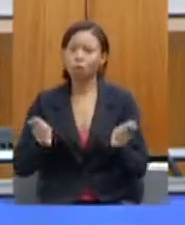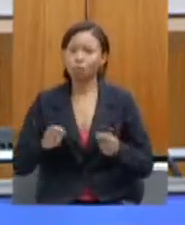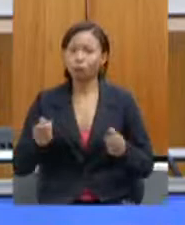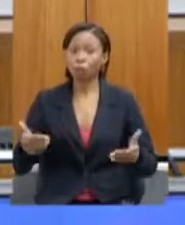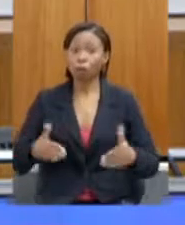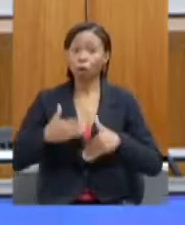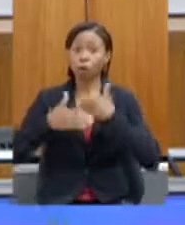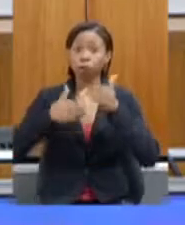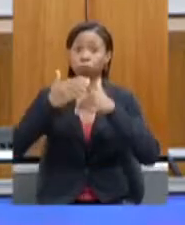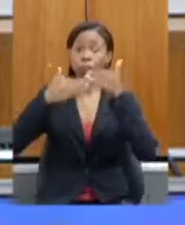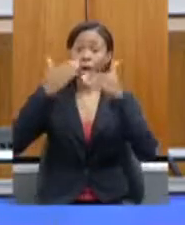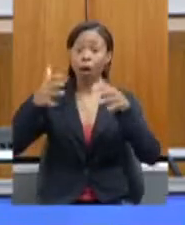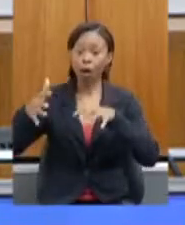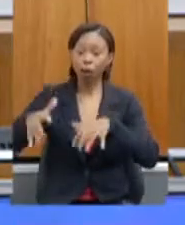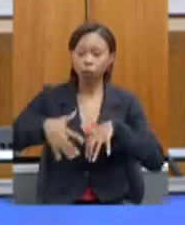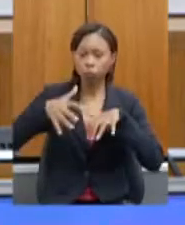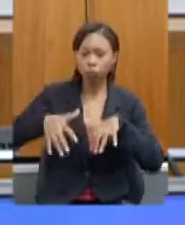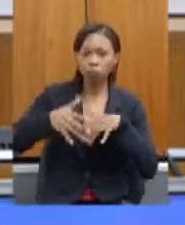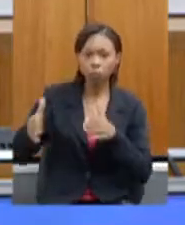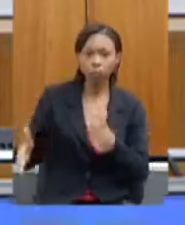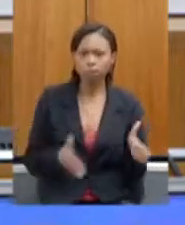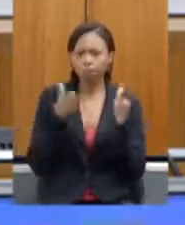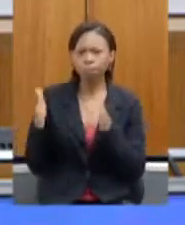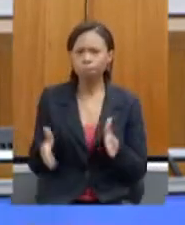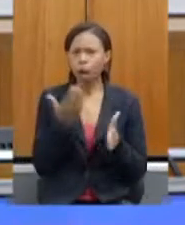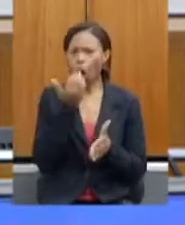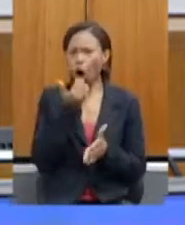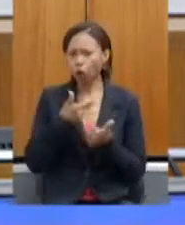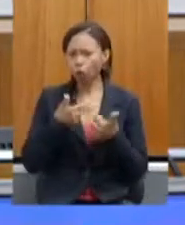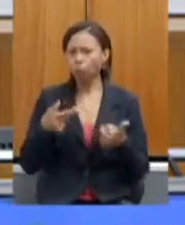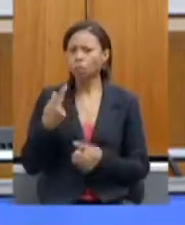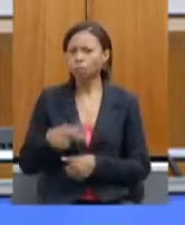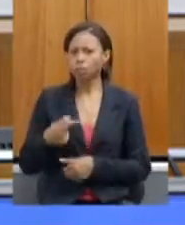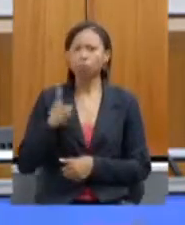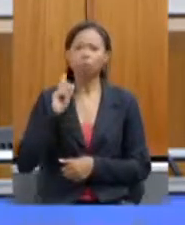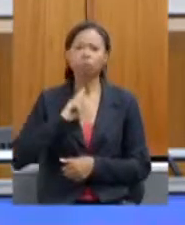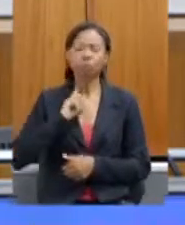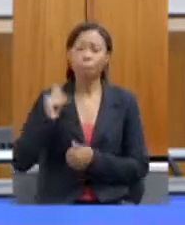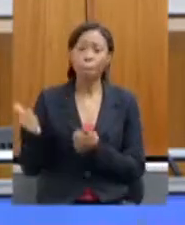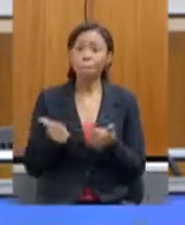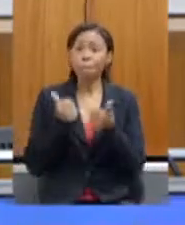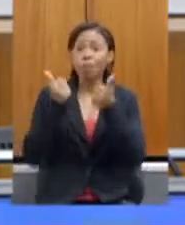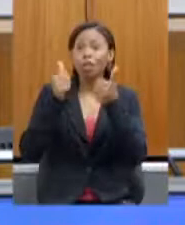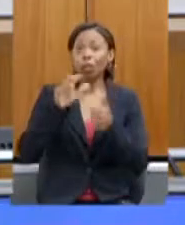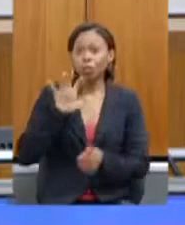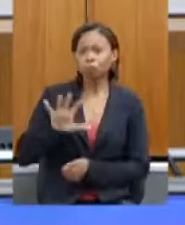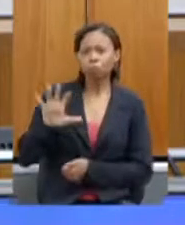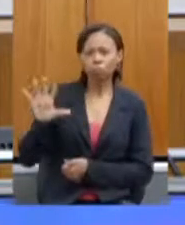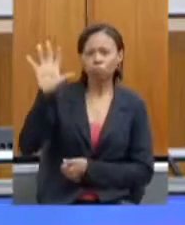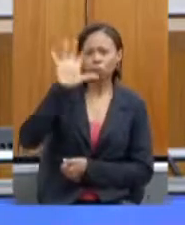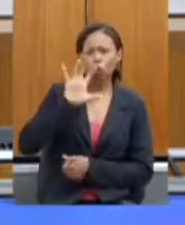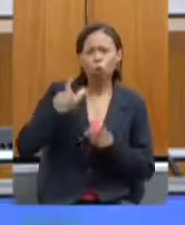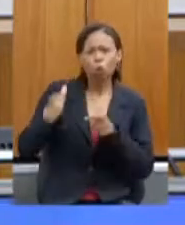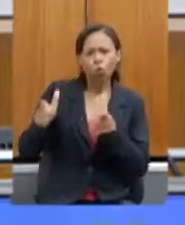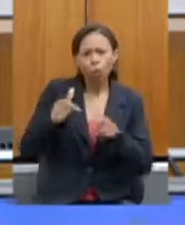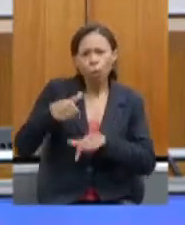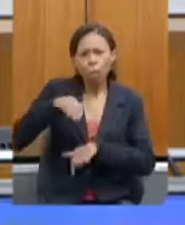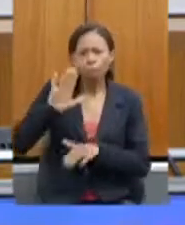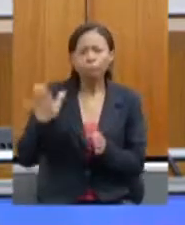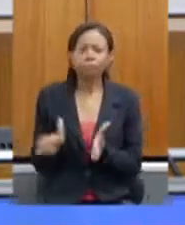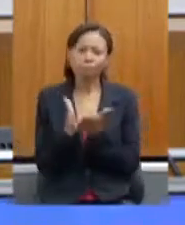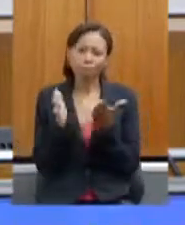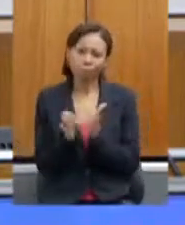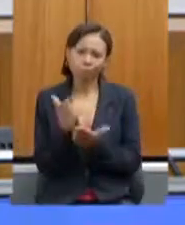muito mais a nossa produção de alimentos no Estado, melhorando e modificando a realidade das nossas regiões mais pobres. Então, eu tenho muita